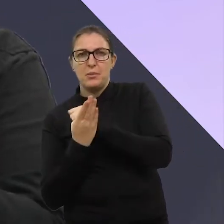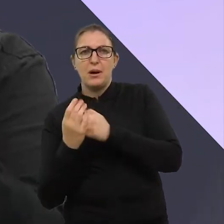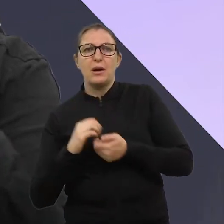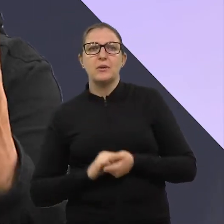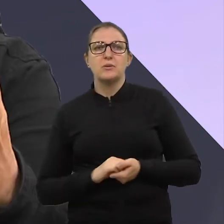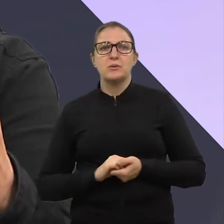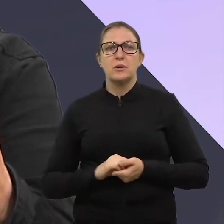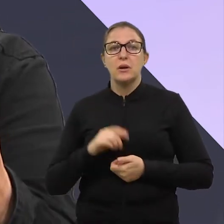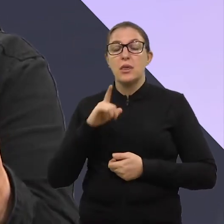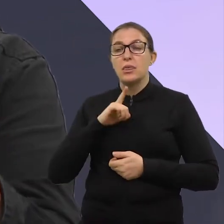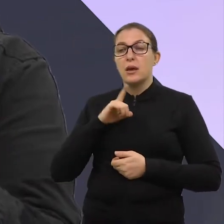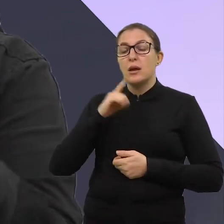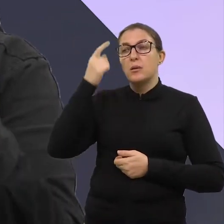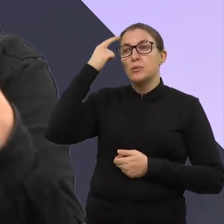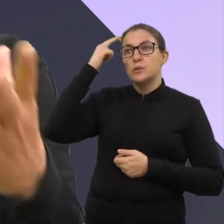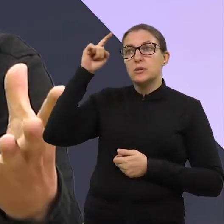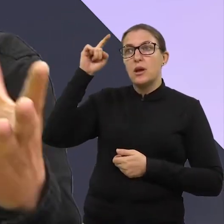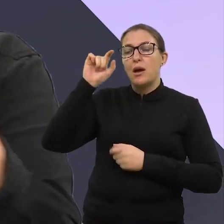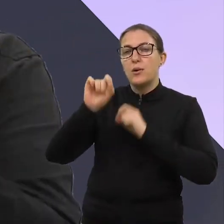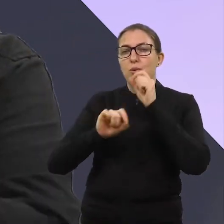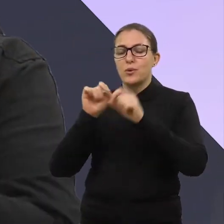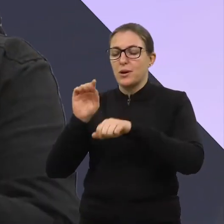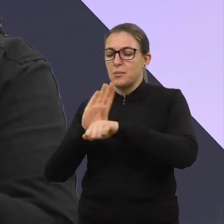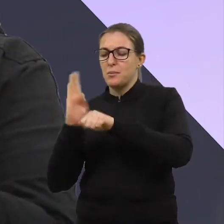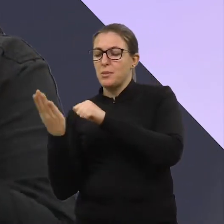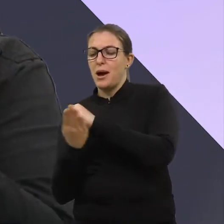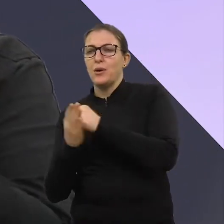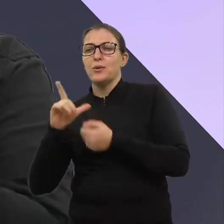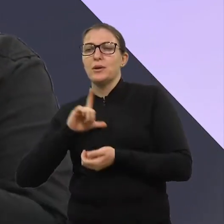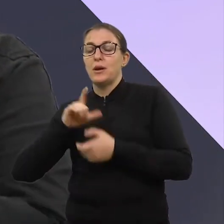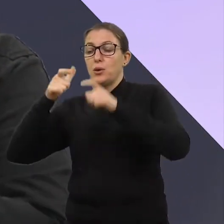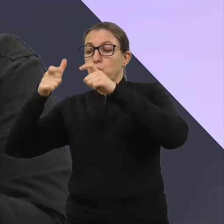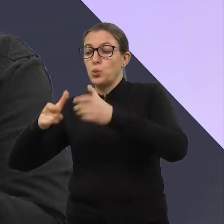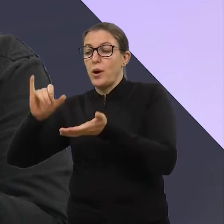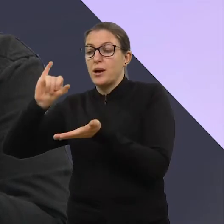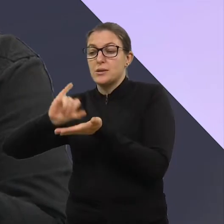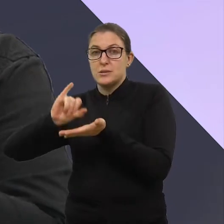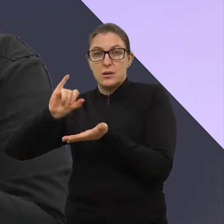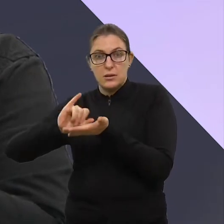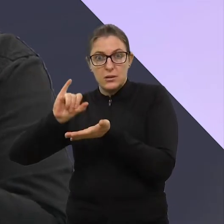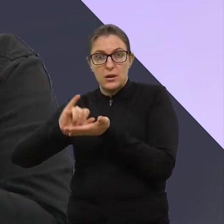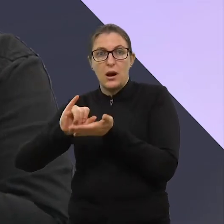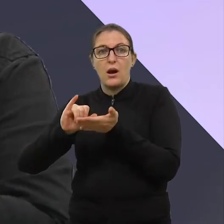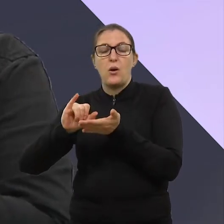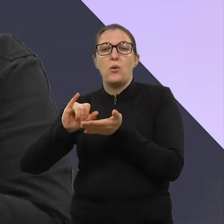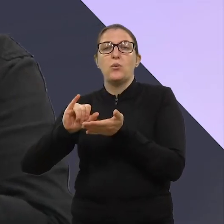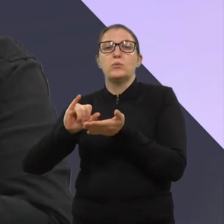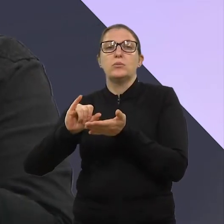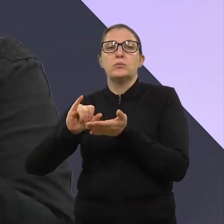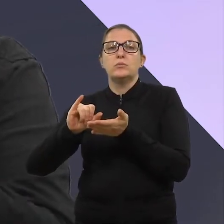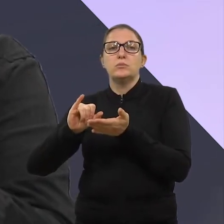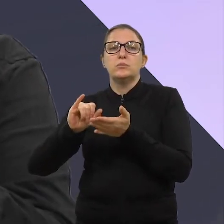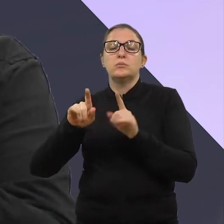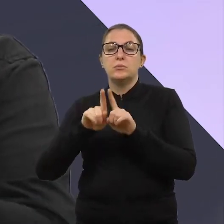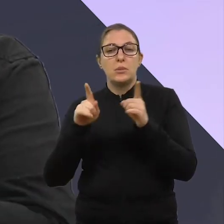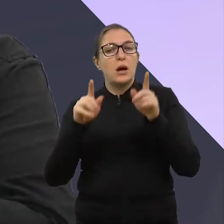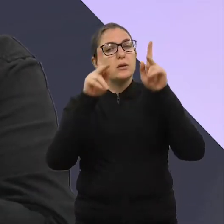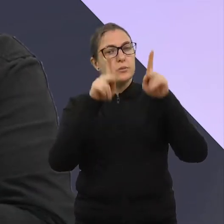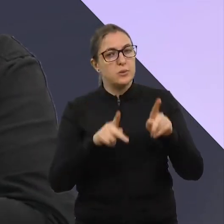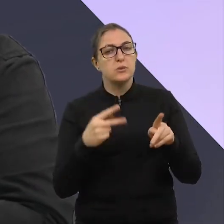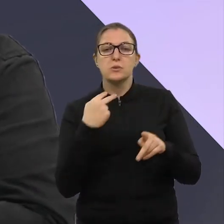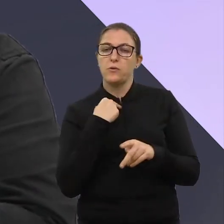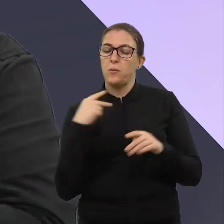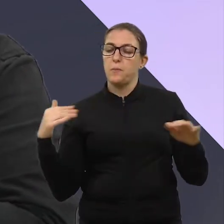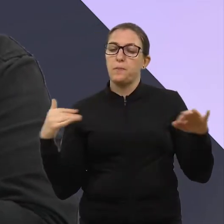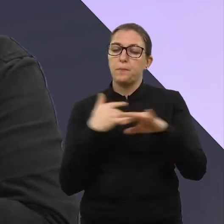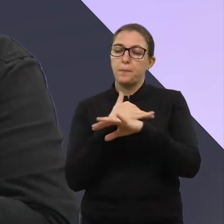cenários referenciais, Quer dizer, pontos atrativos, né? Mas claro que as pessoas não poderão se aglomerar